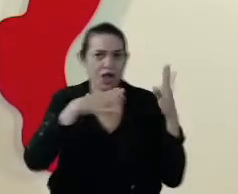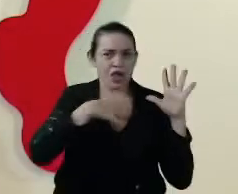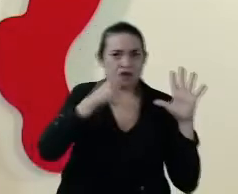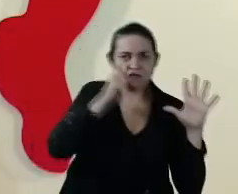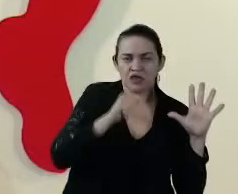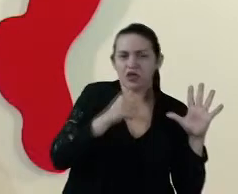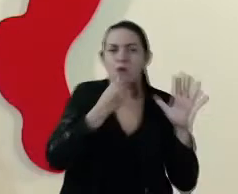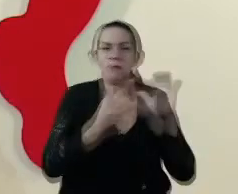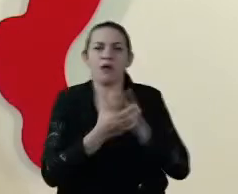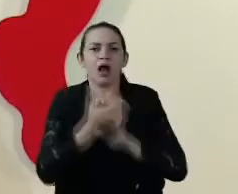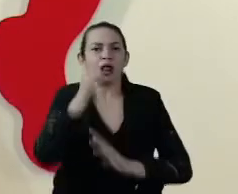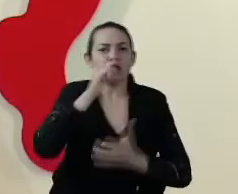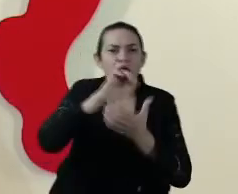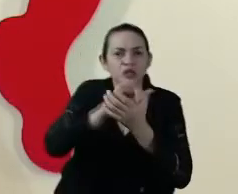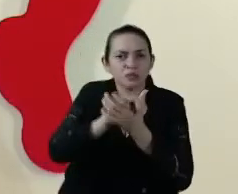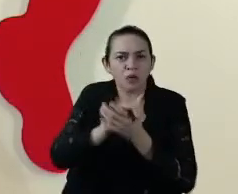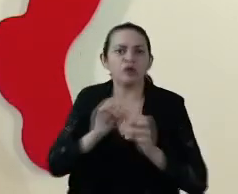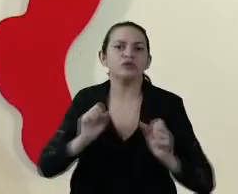o marido e a mulher,